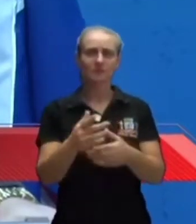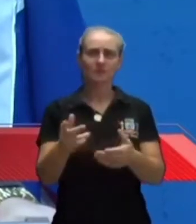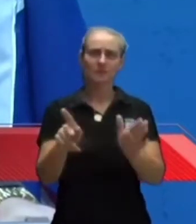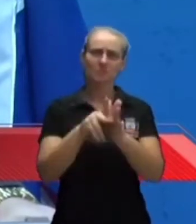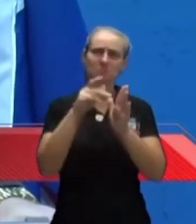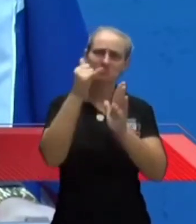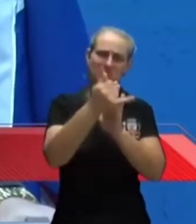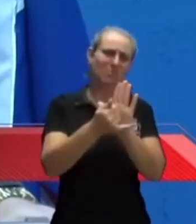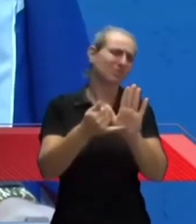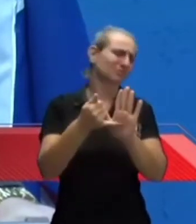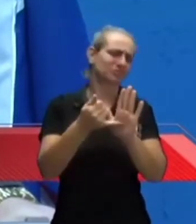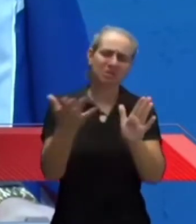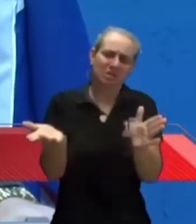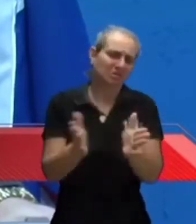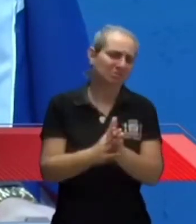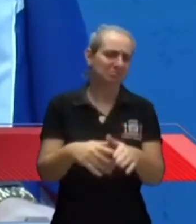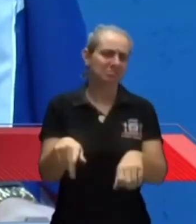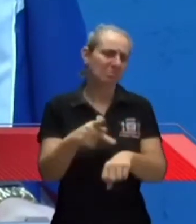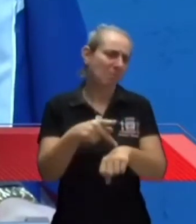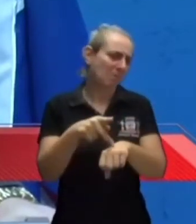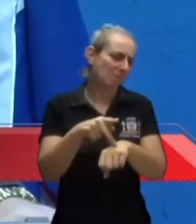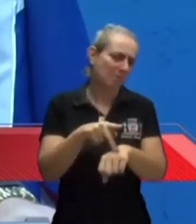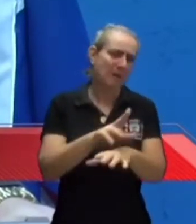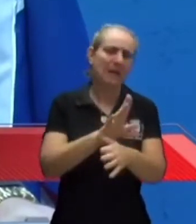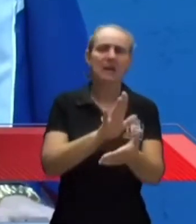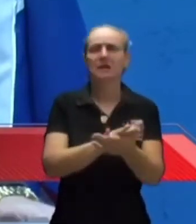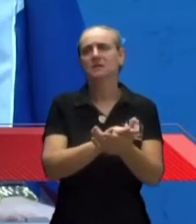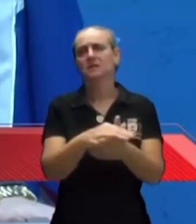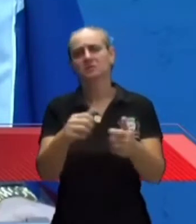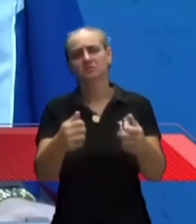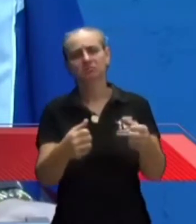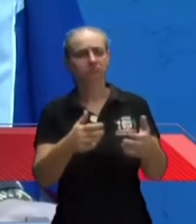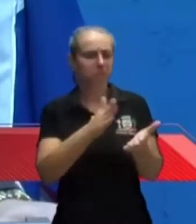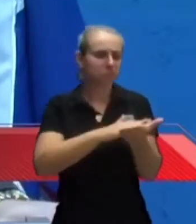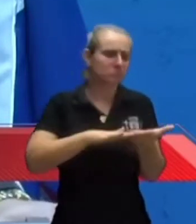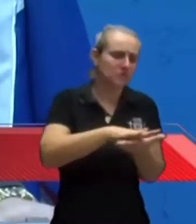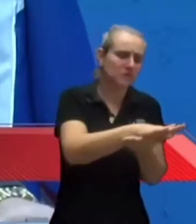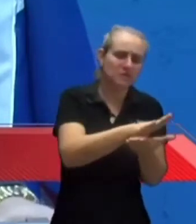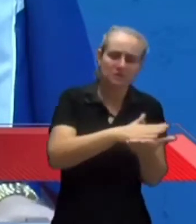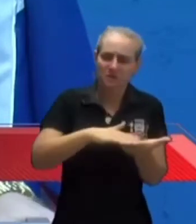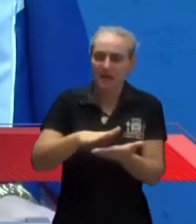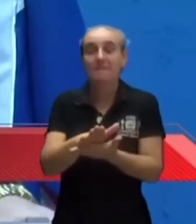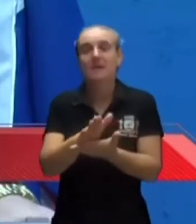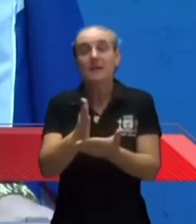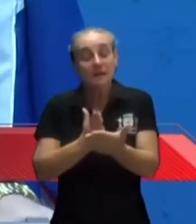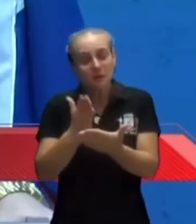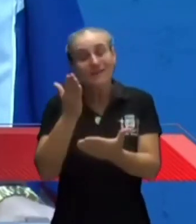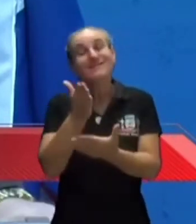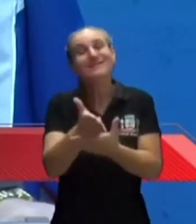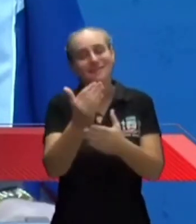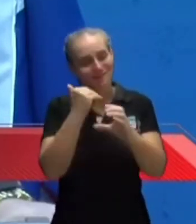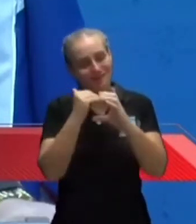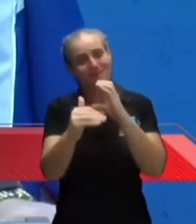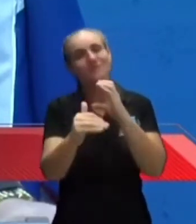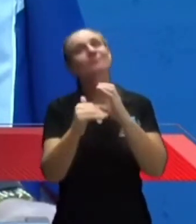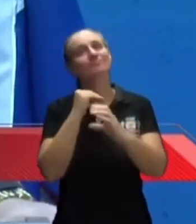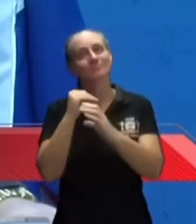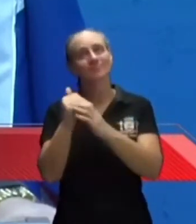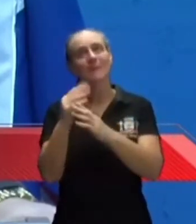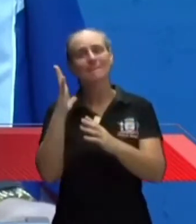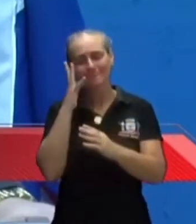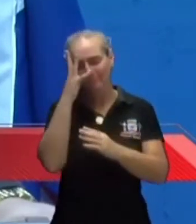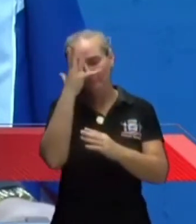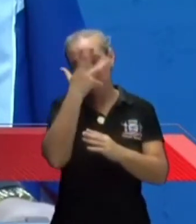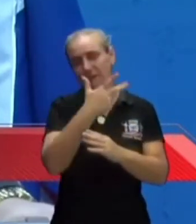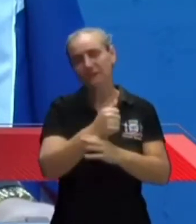praça, um estacionamento ali, para que melhore o acesso das pessoas que vão à feira municipal. Até porque ficou muito bonito lá,